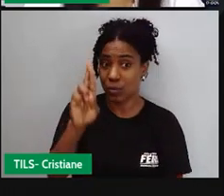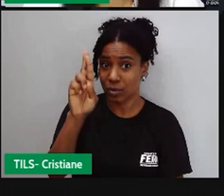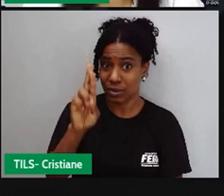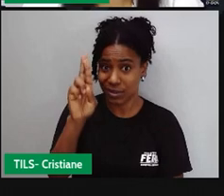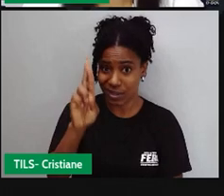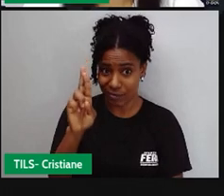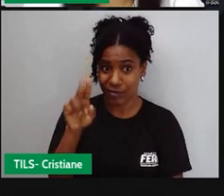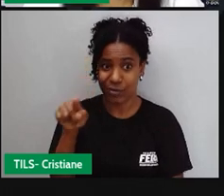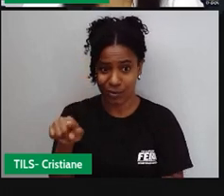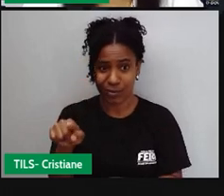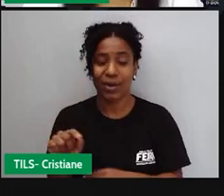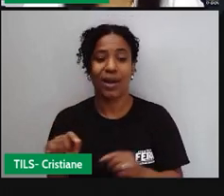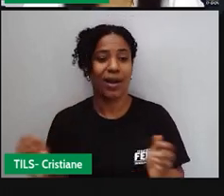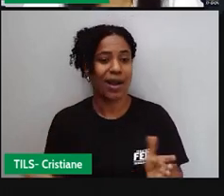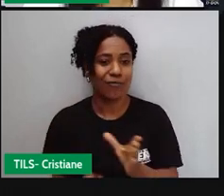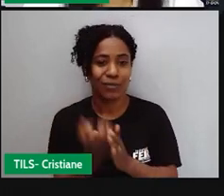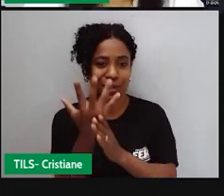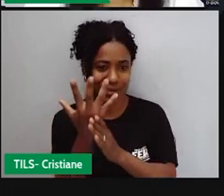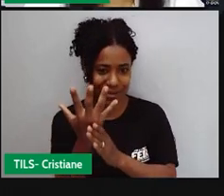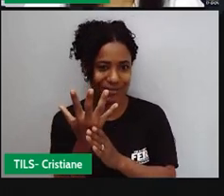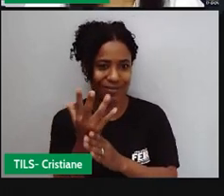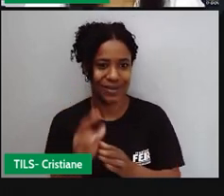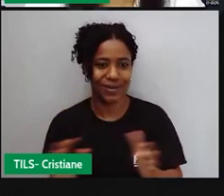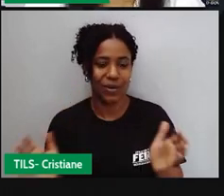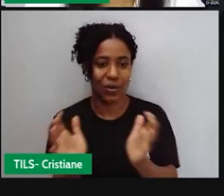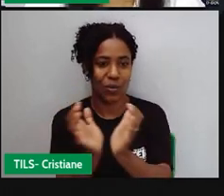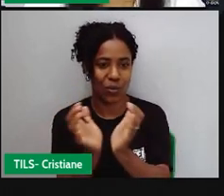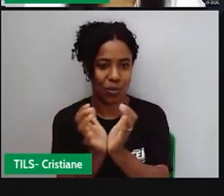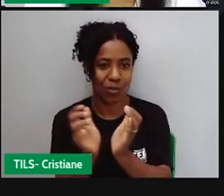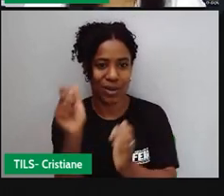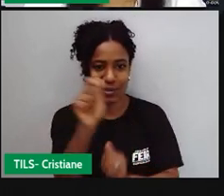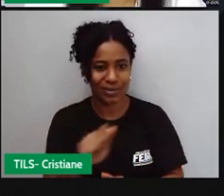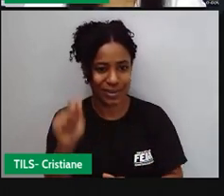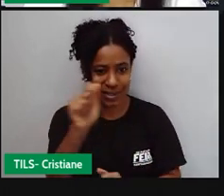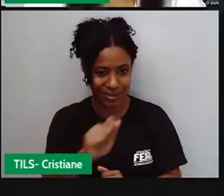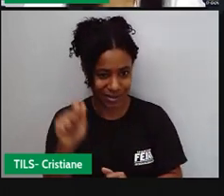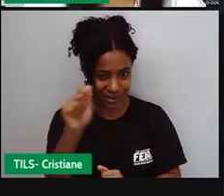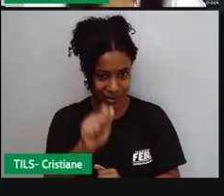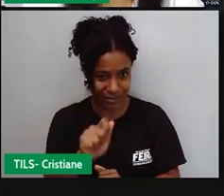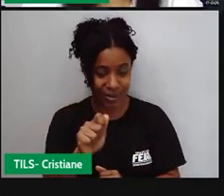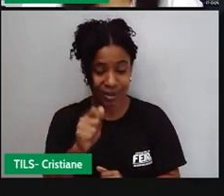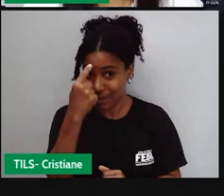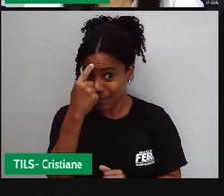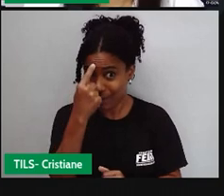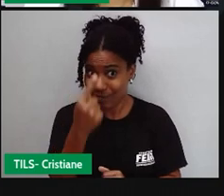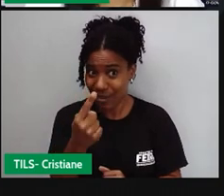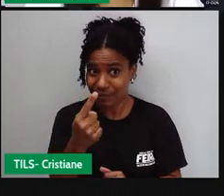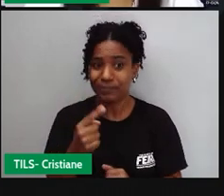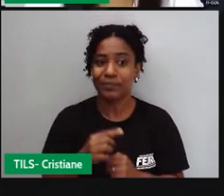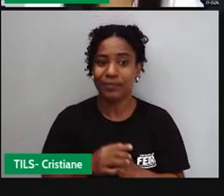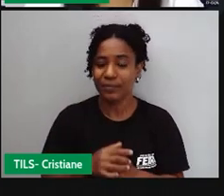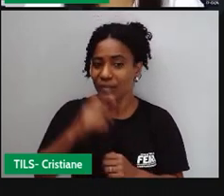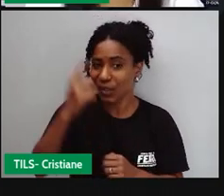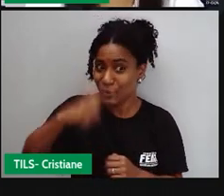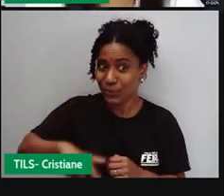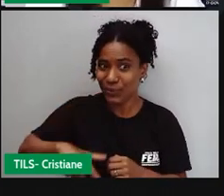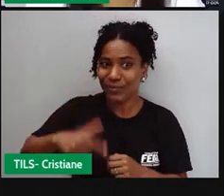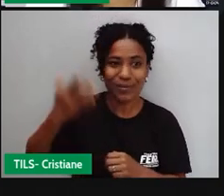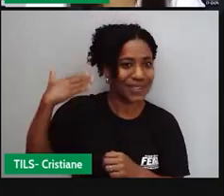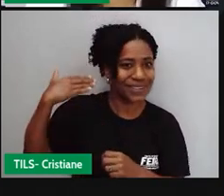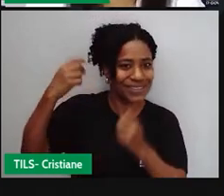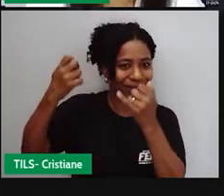Palmares. A Proja até falou aqui, mas a prova repetir, aqui em Feira de Santana existem